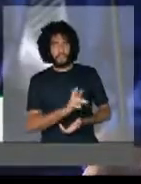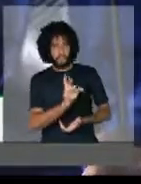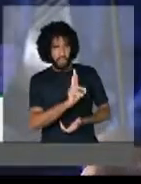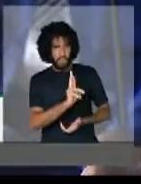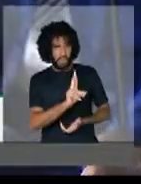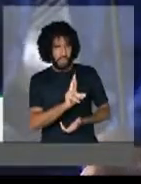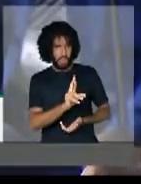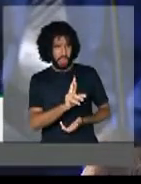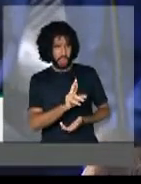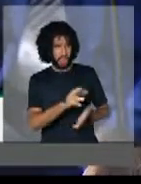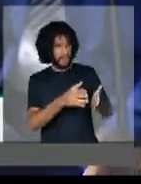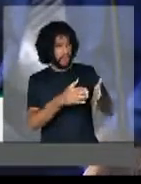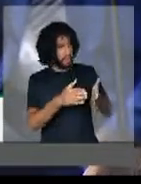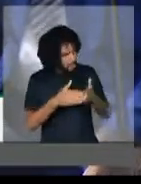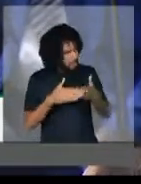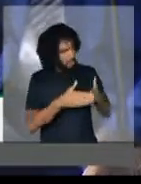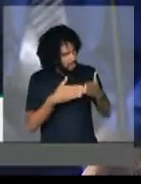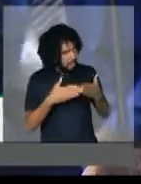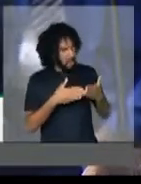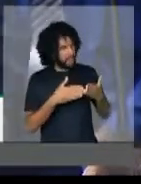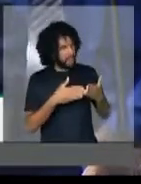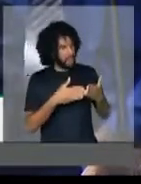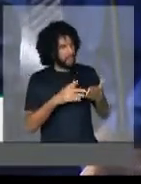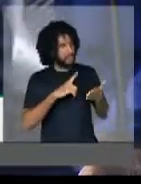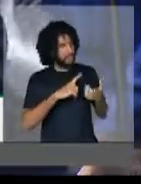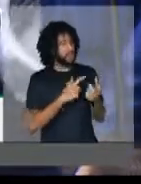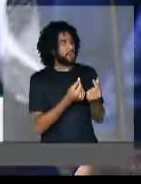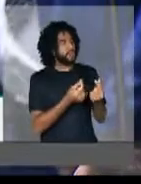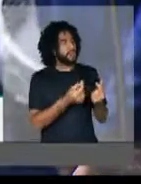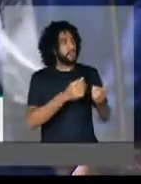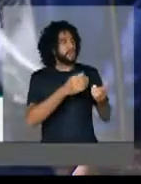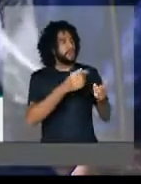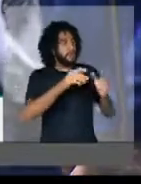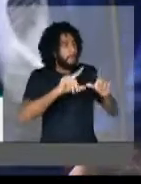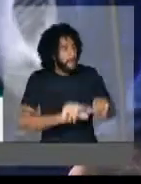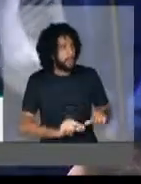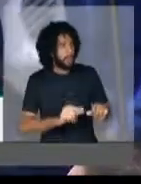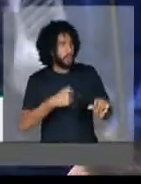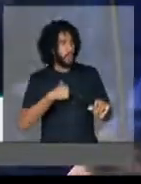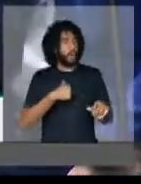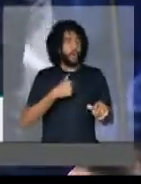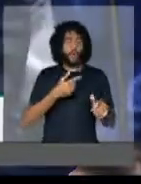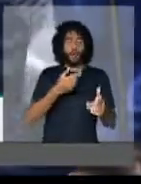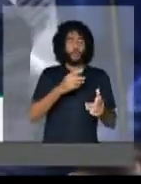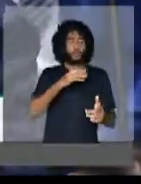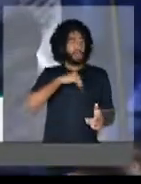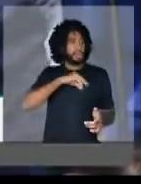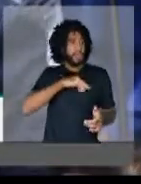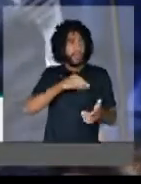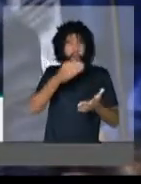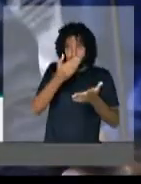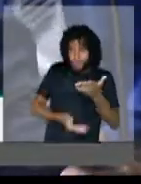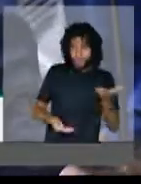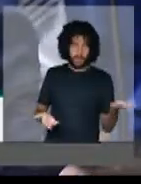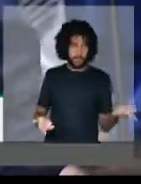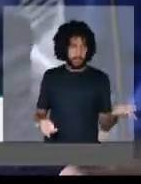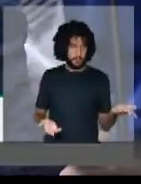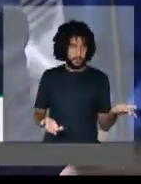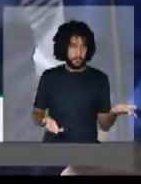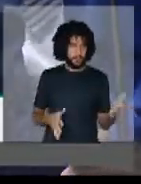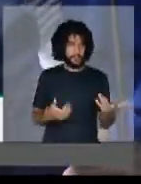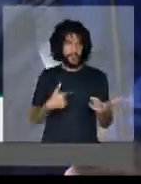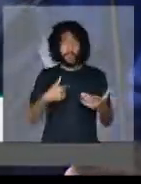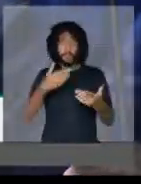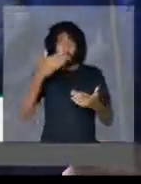Pede para ganhar menos que isso, ou perderás o direito a um salário mínimo. É isso que está sendo aprovado aqui.